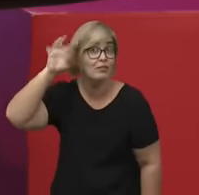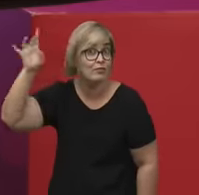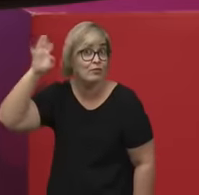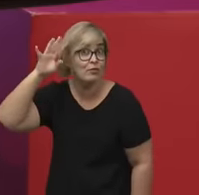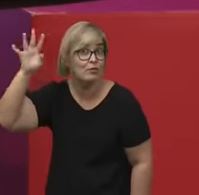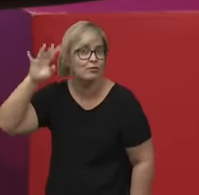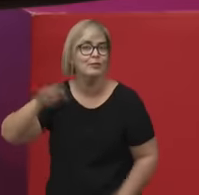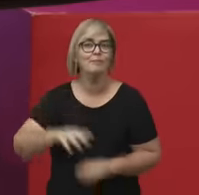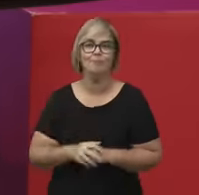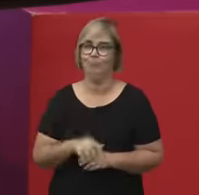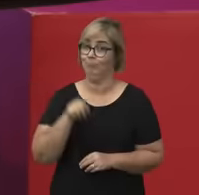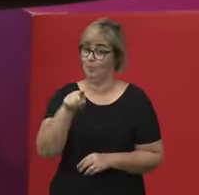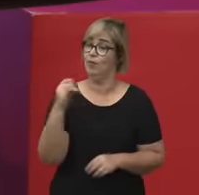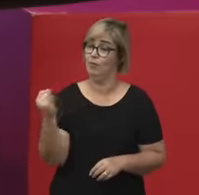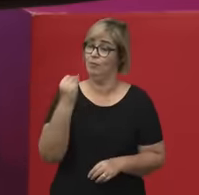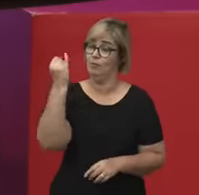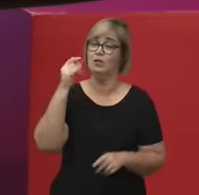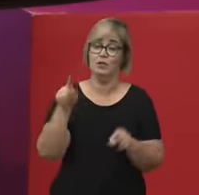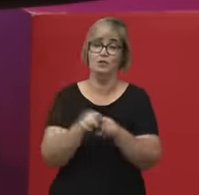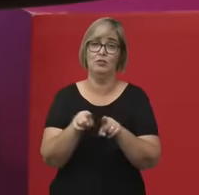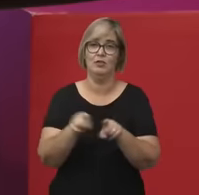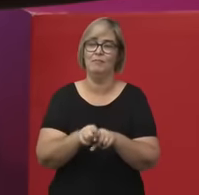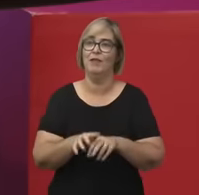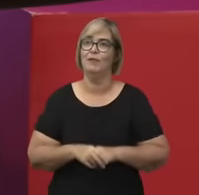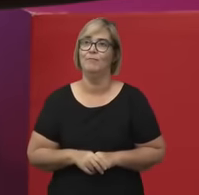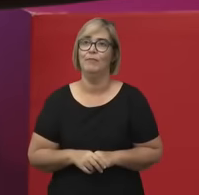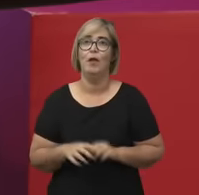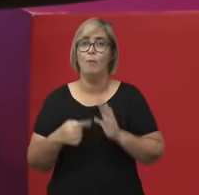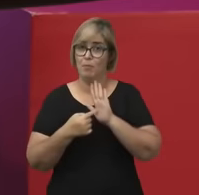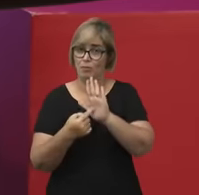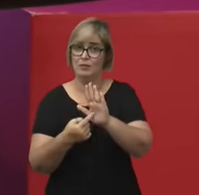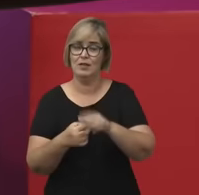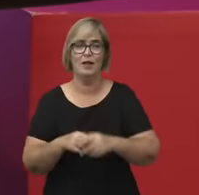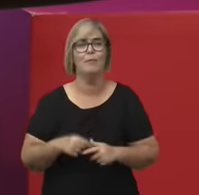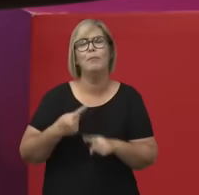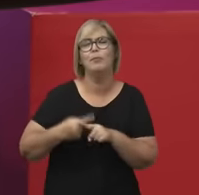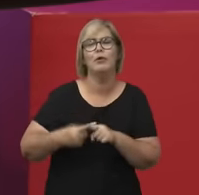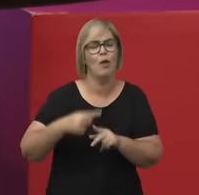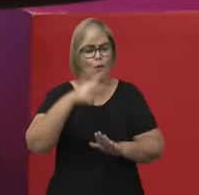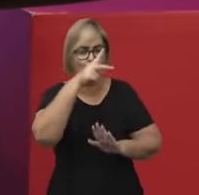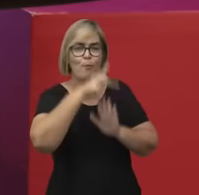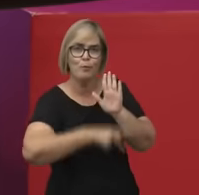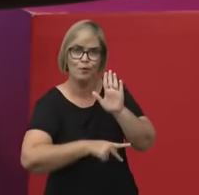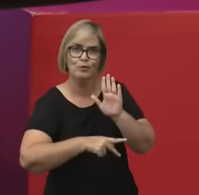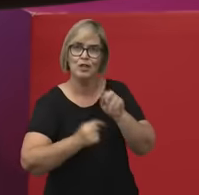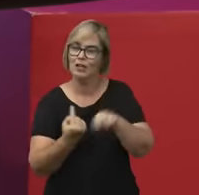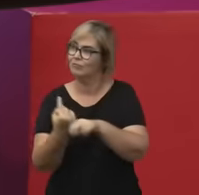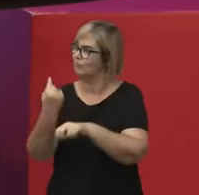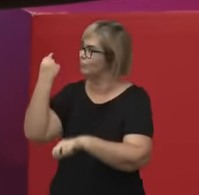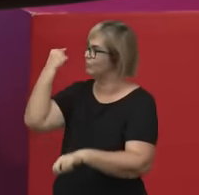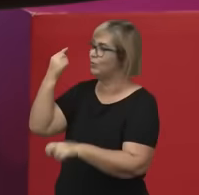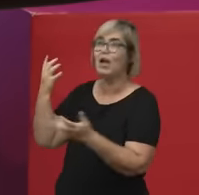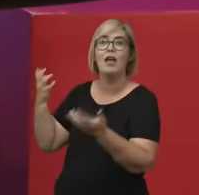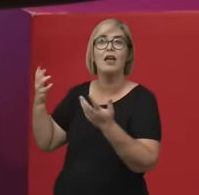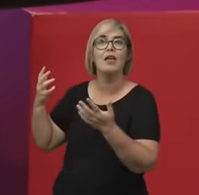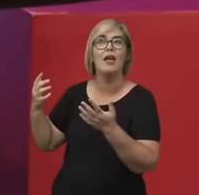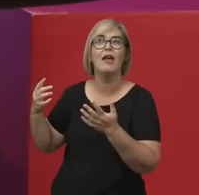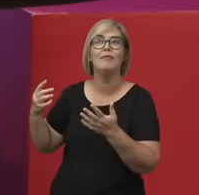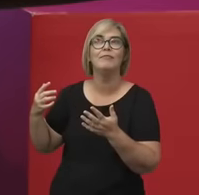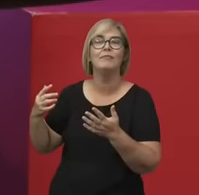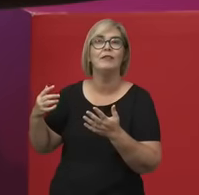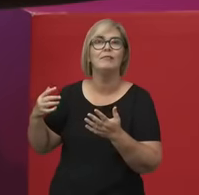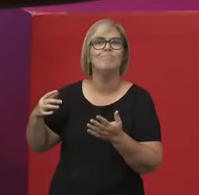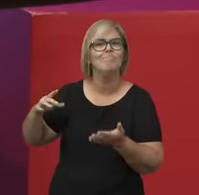também, porque como o projeto de resgate está ligado a essa concepção da filosofia como coisa viva, a filosofia